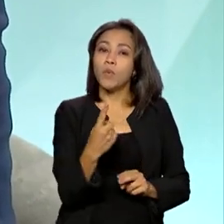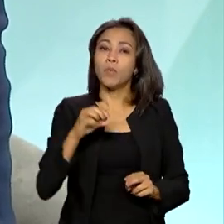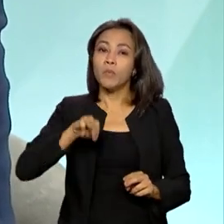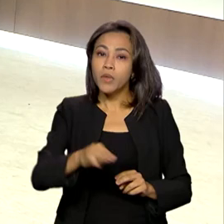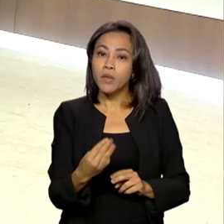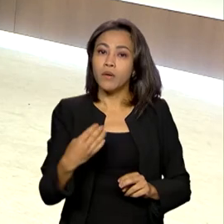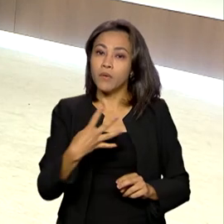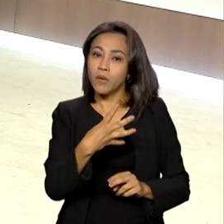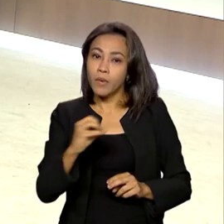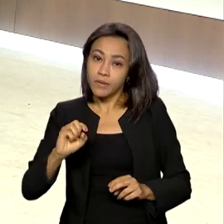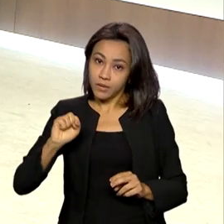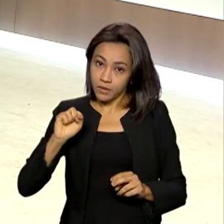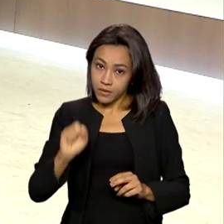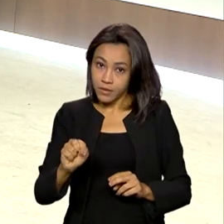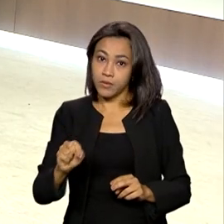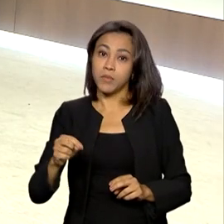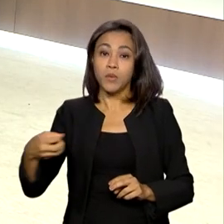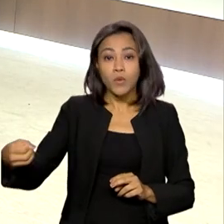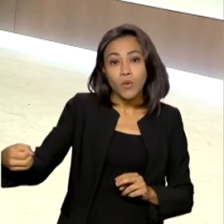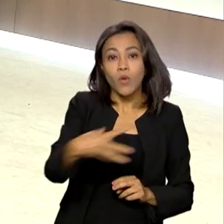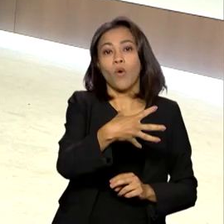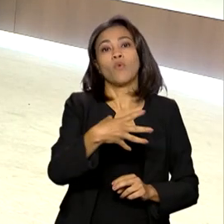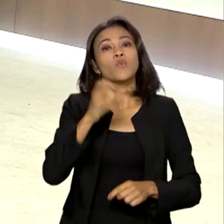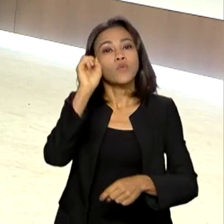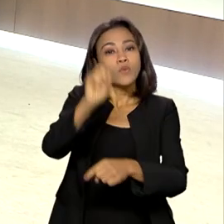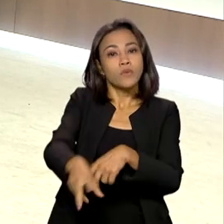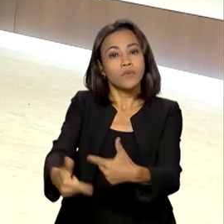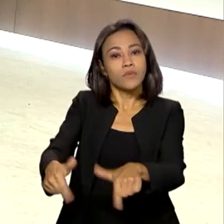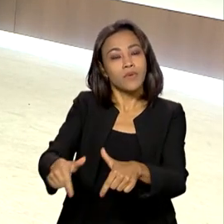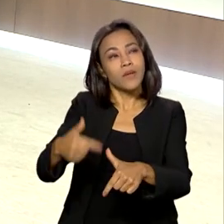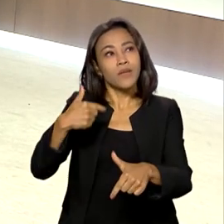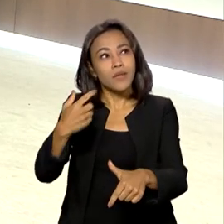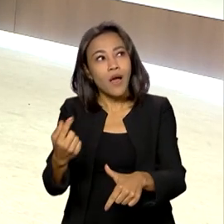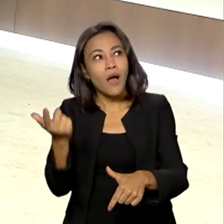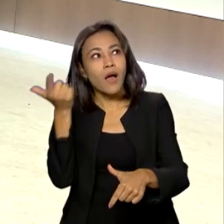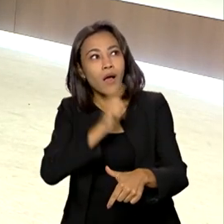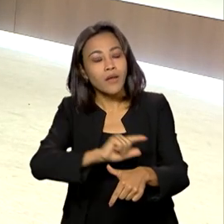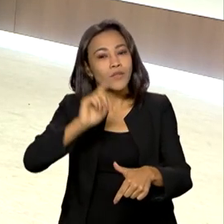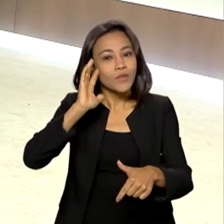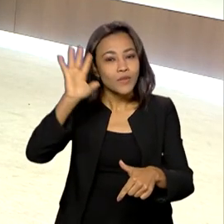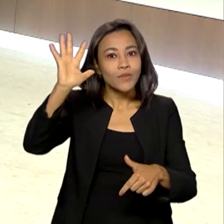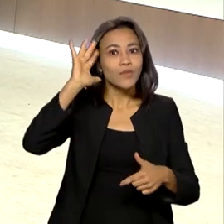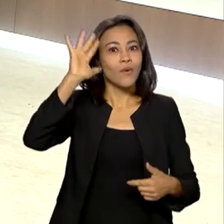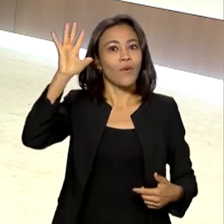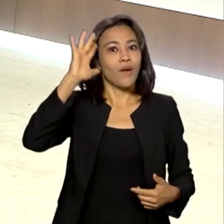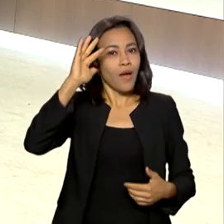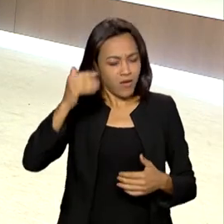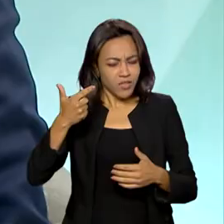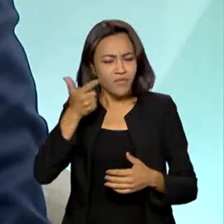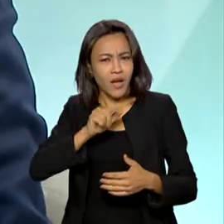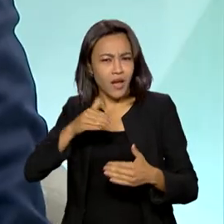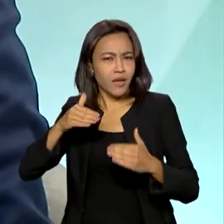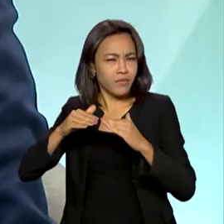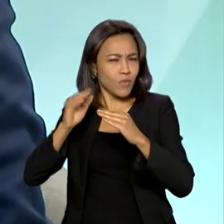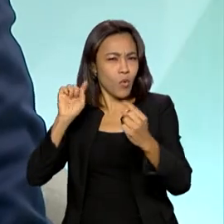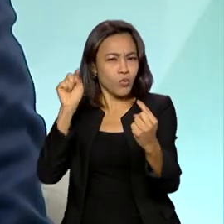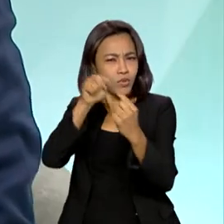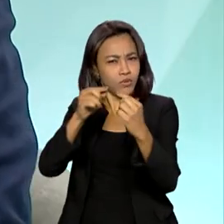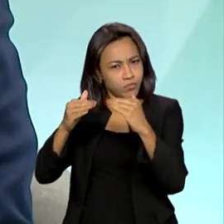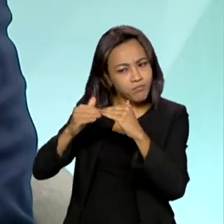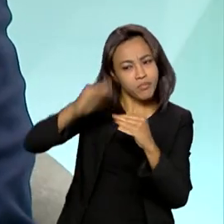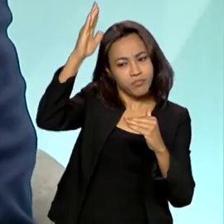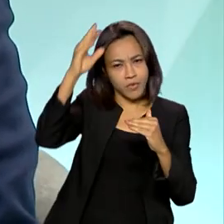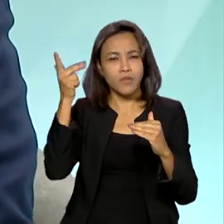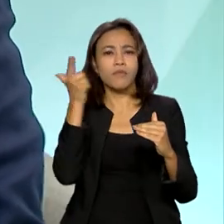milhão novos postos de trabalho. O que permite que a gente sonhe que a gente vai ultrapassar o número do ano passado.